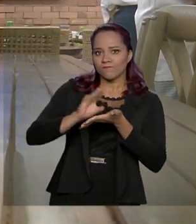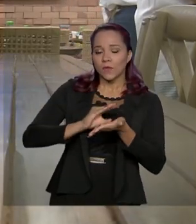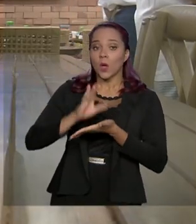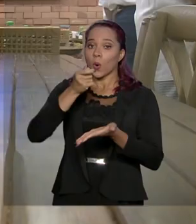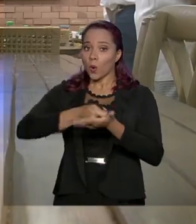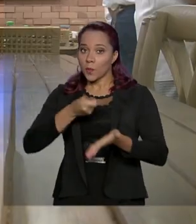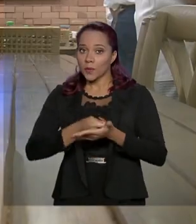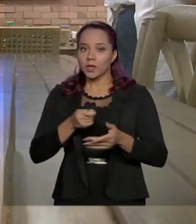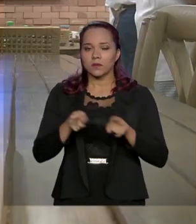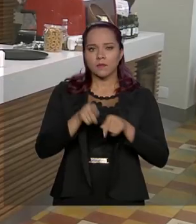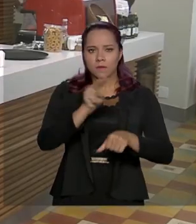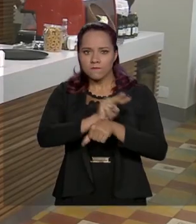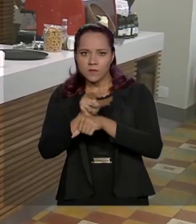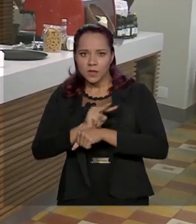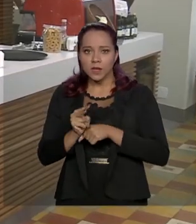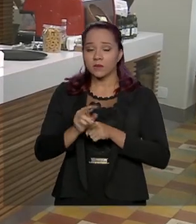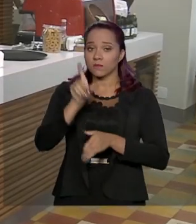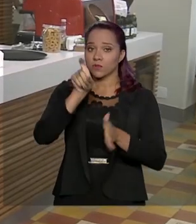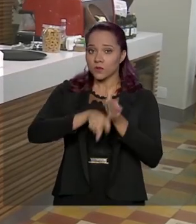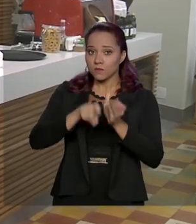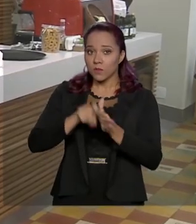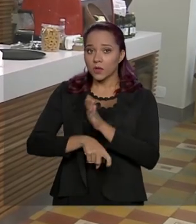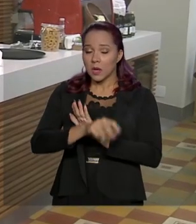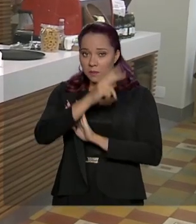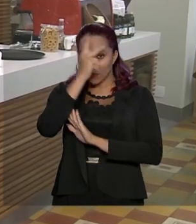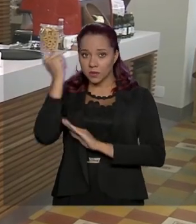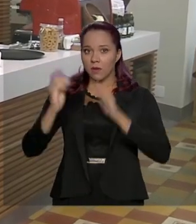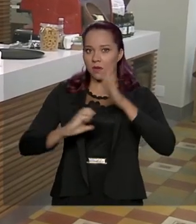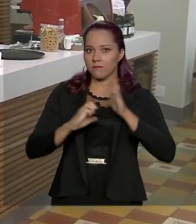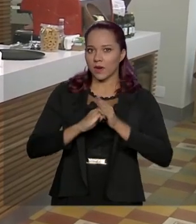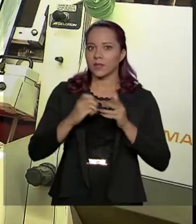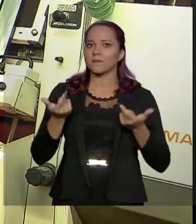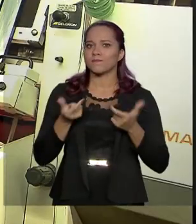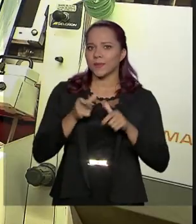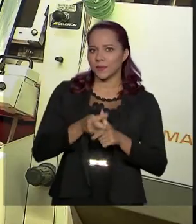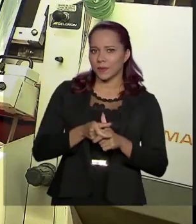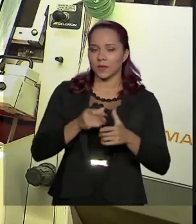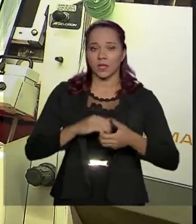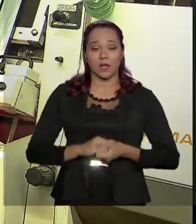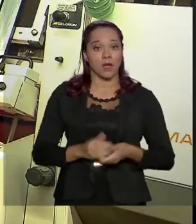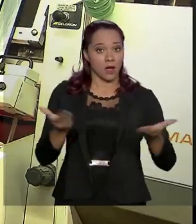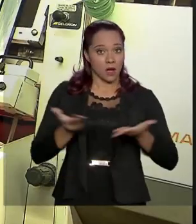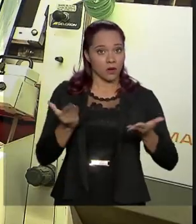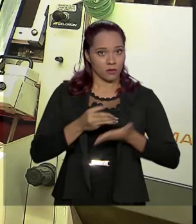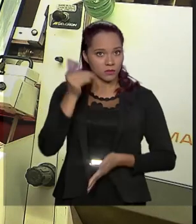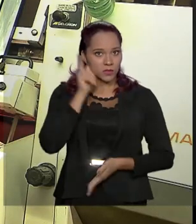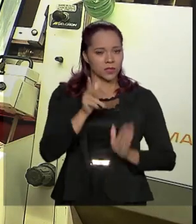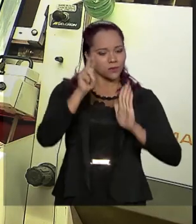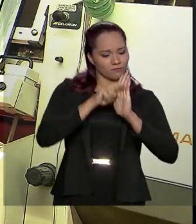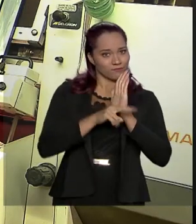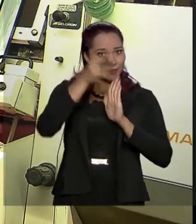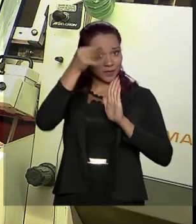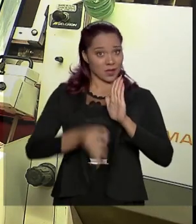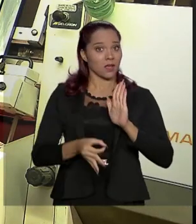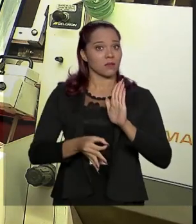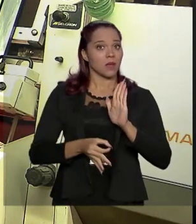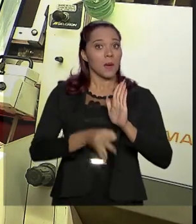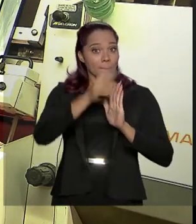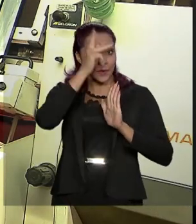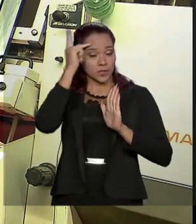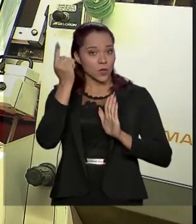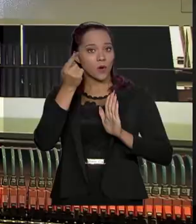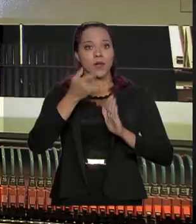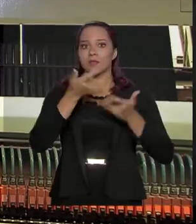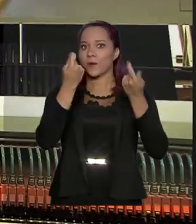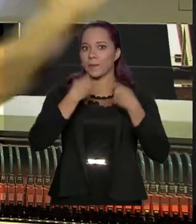cobrança e fiscalização de tributos para micro e pequenas empresas. Agora, para regularizar a situação, o contribuinte